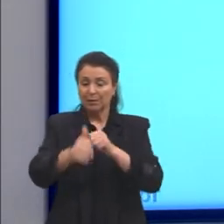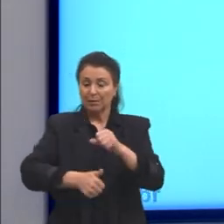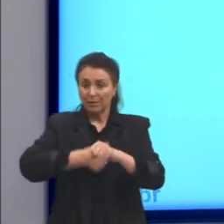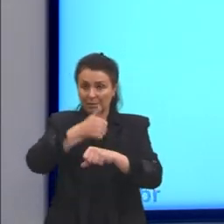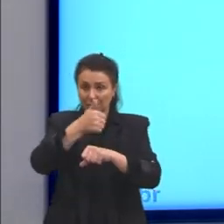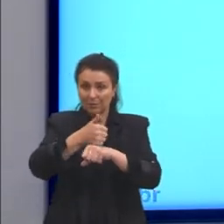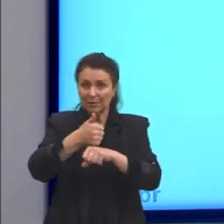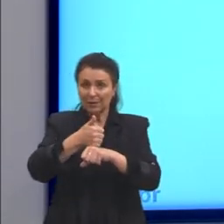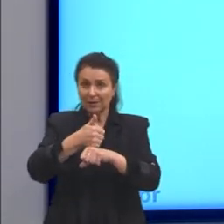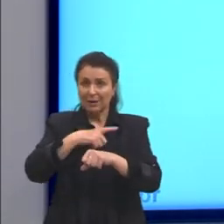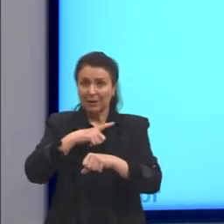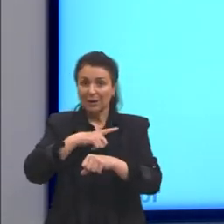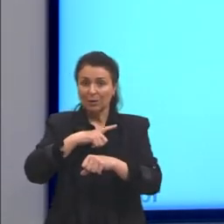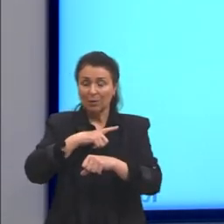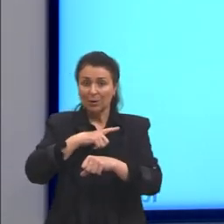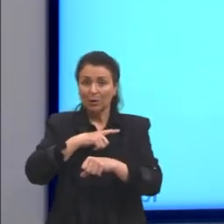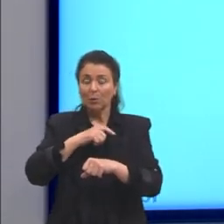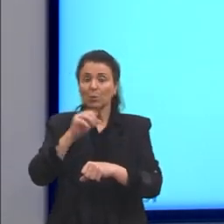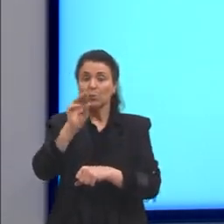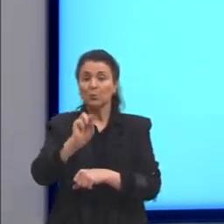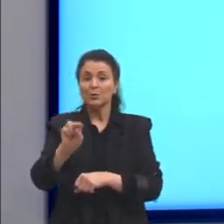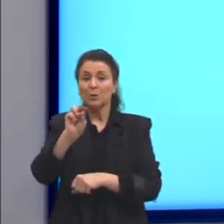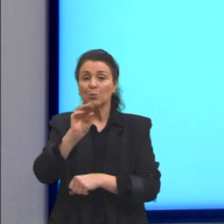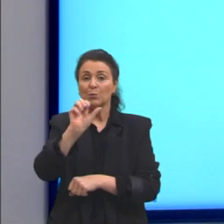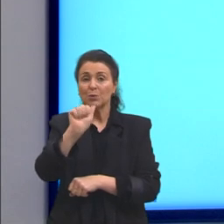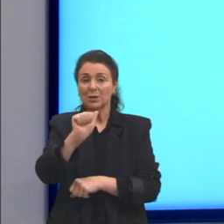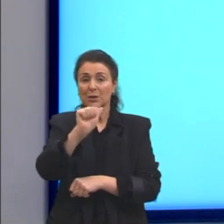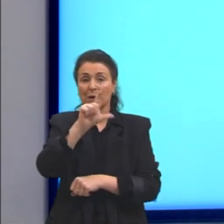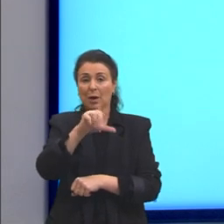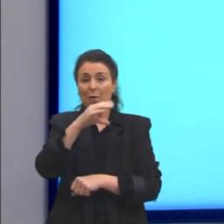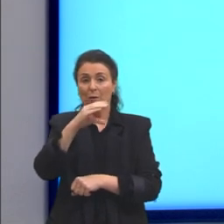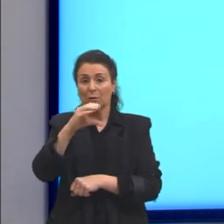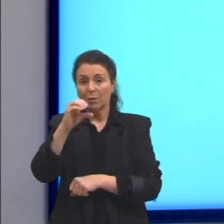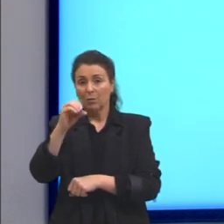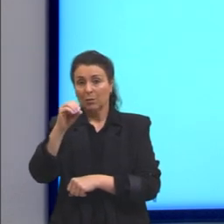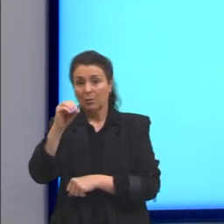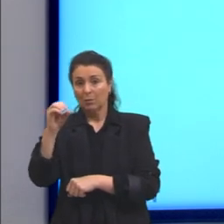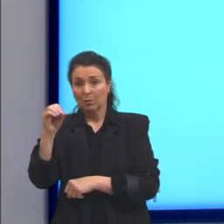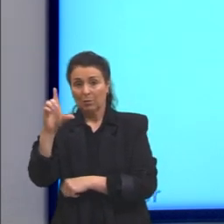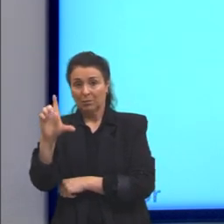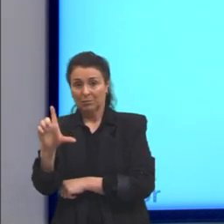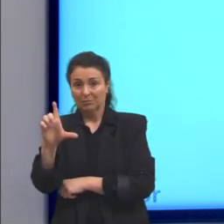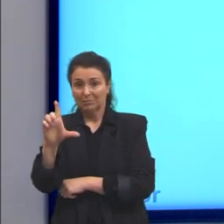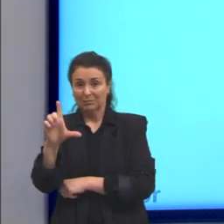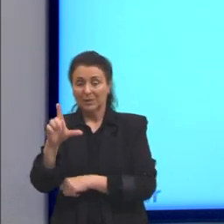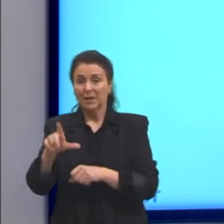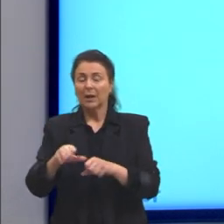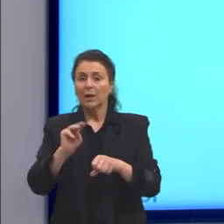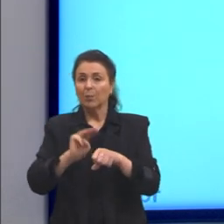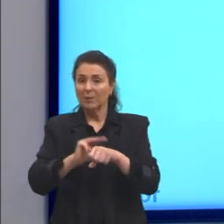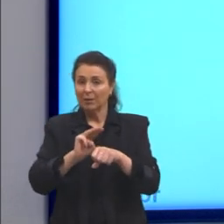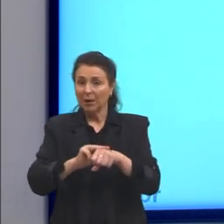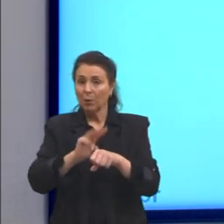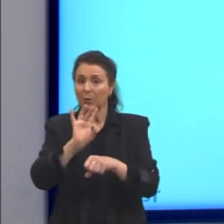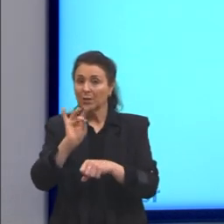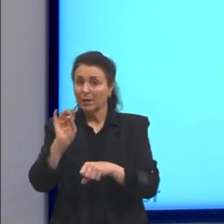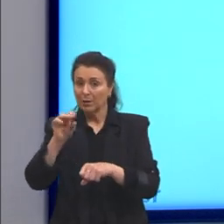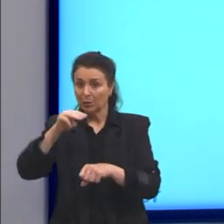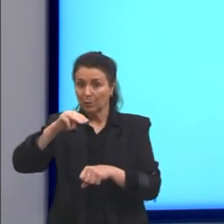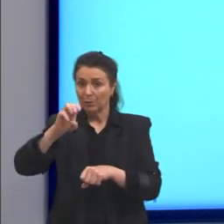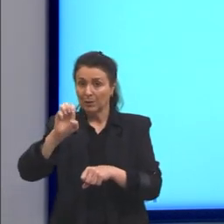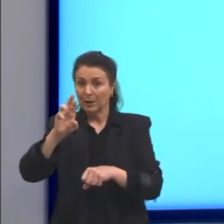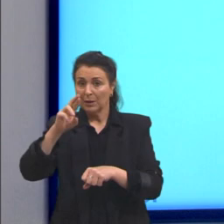ele, gente teve o termômetro de álcool. Então, o Mercúrio, ele é um metal líquido, ele consegue